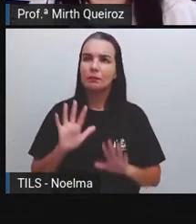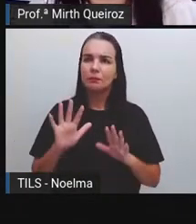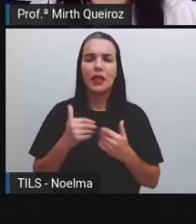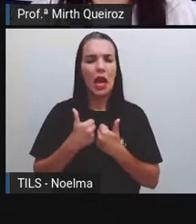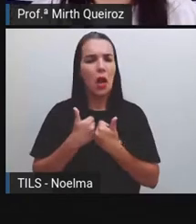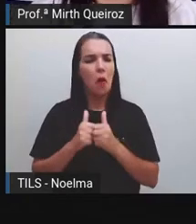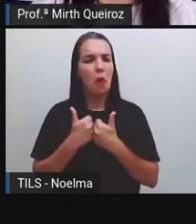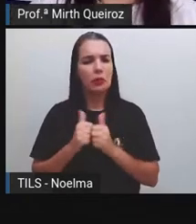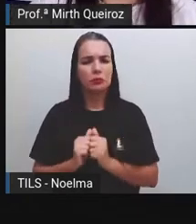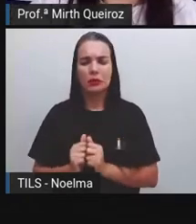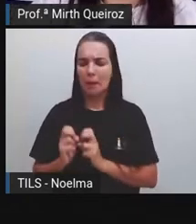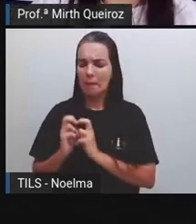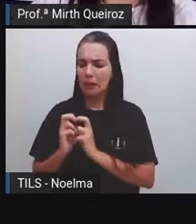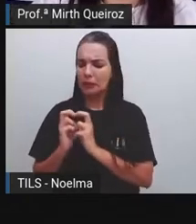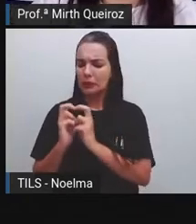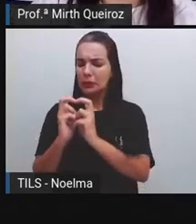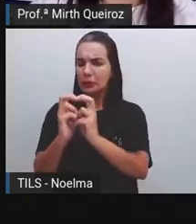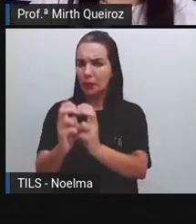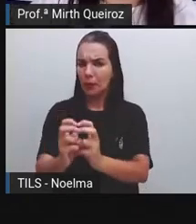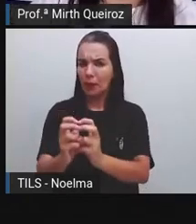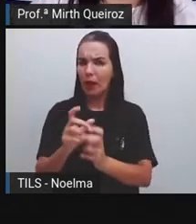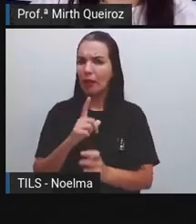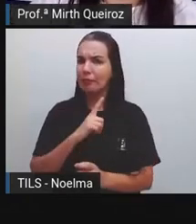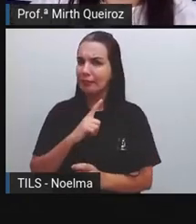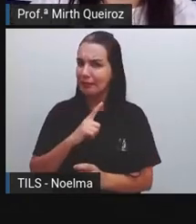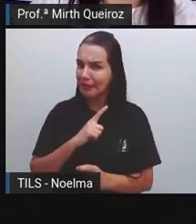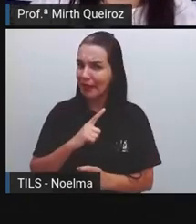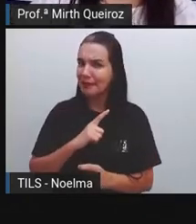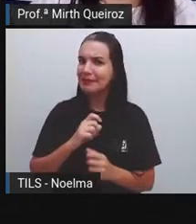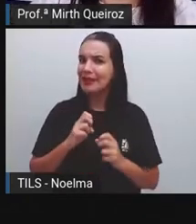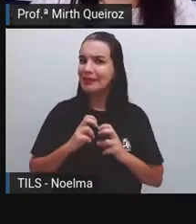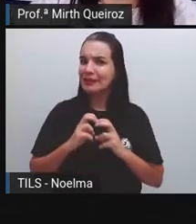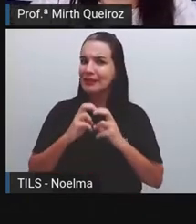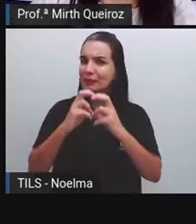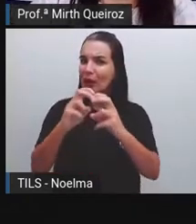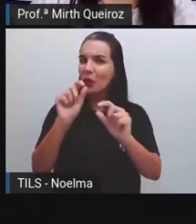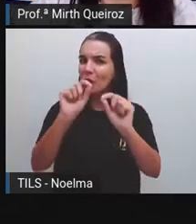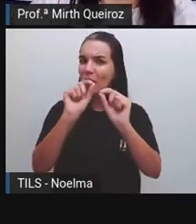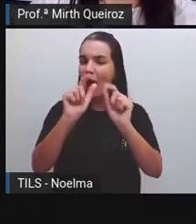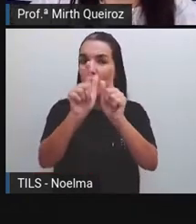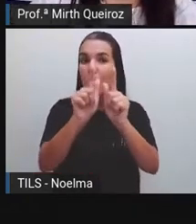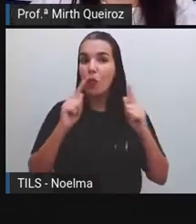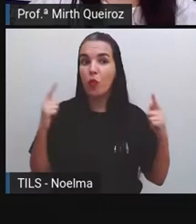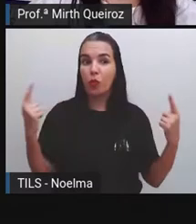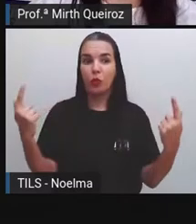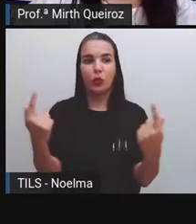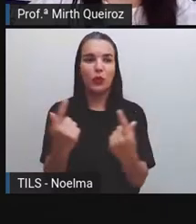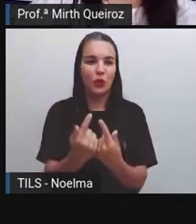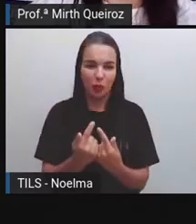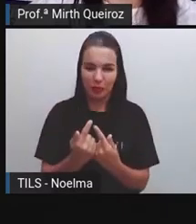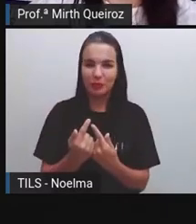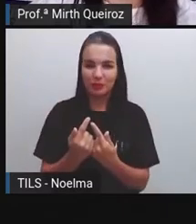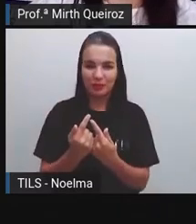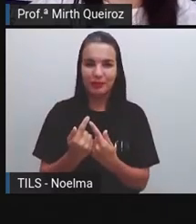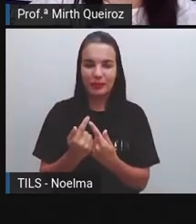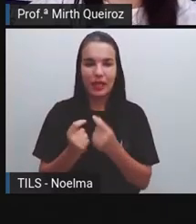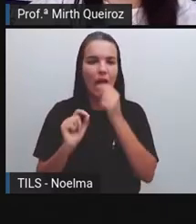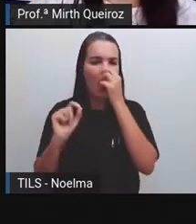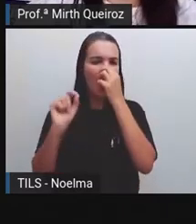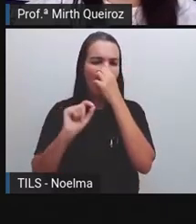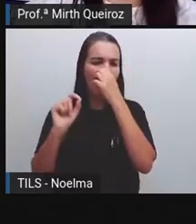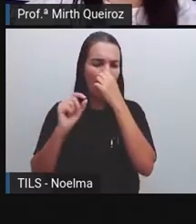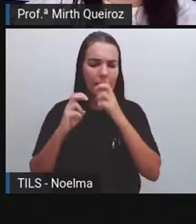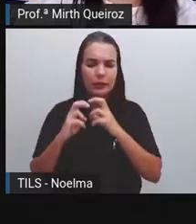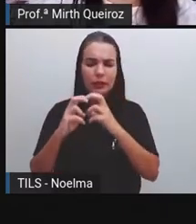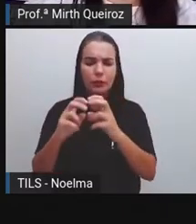Ônibus, metrô e trens são meios de transporte coletivos, né? O que que são meios de transporte coletivo? Que